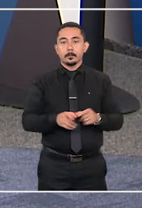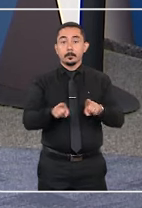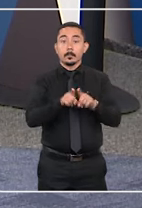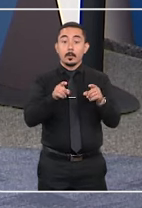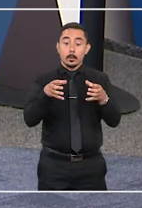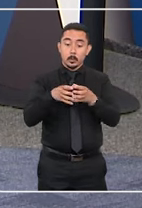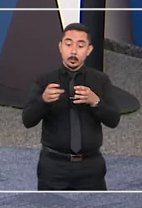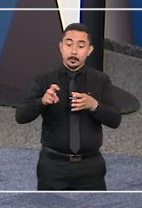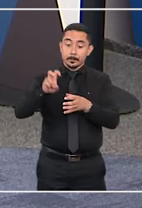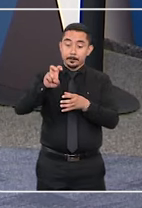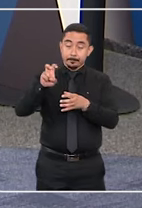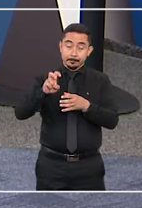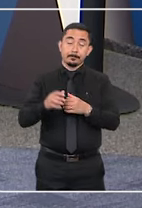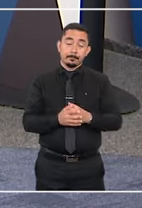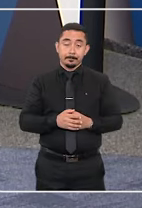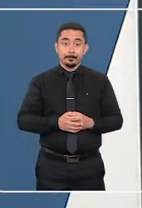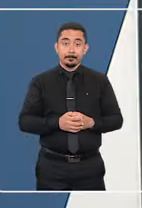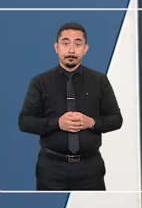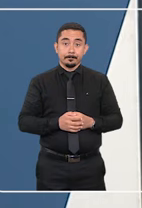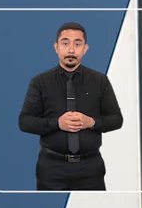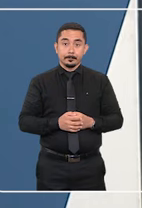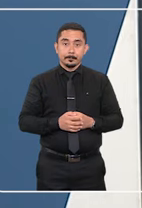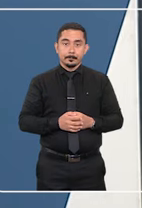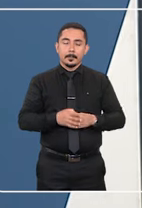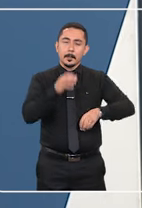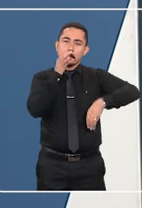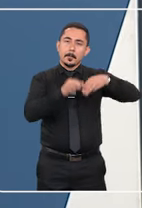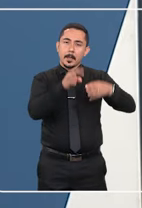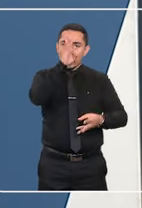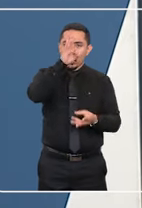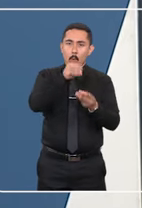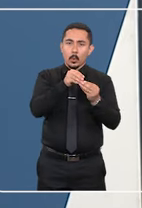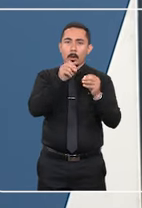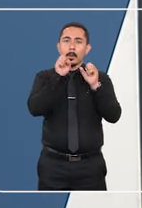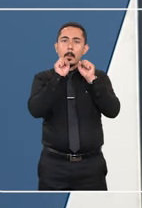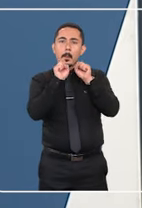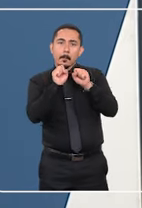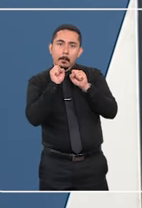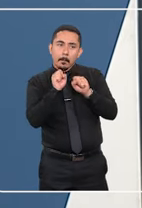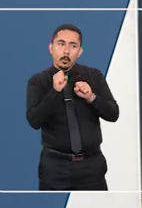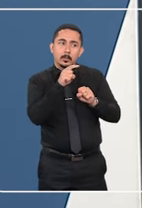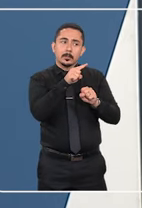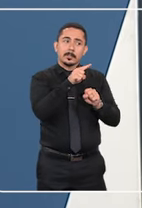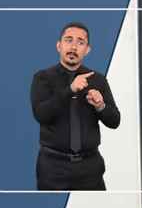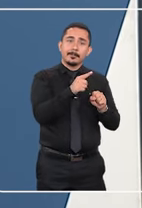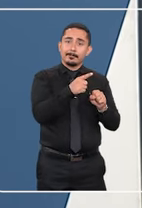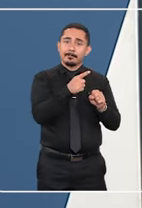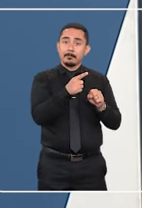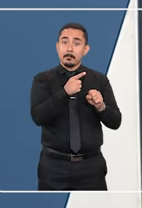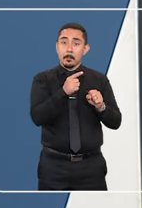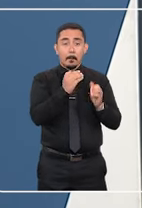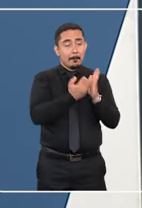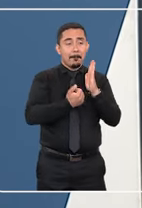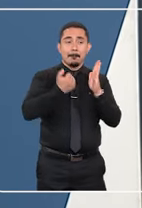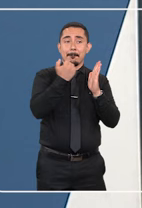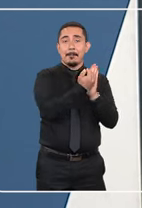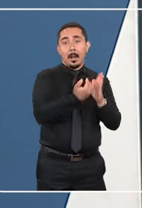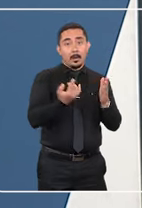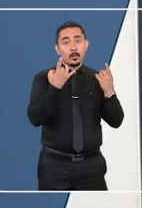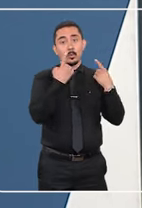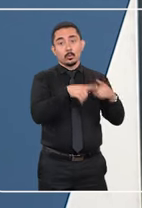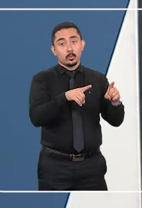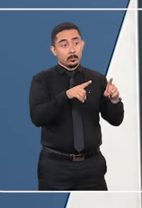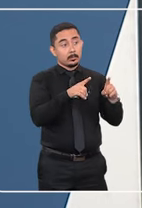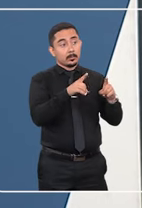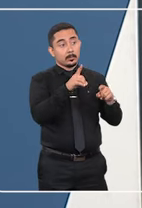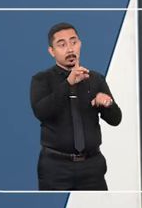vamos falar da quinta turma? Vamos sim, Kátia. Os ministros reconheceram que poderia haver excesso de acusação na denúncia